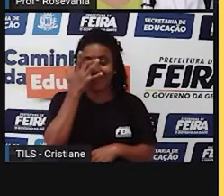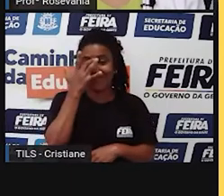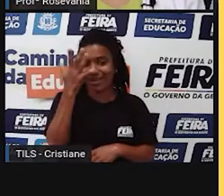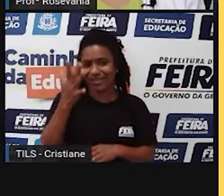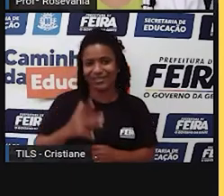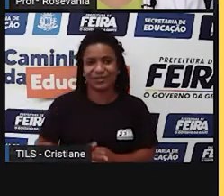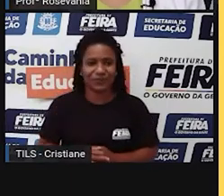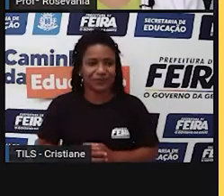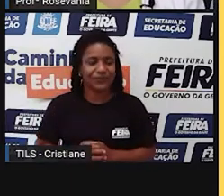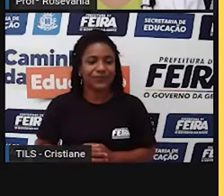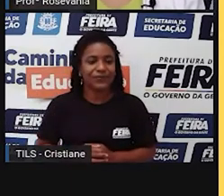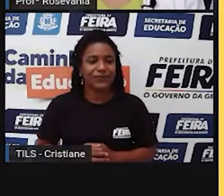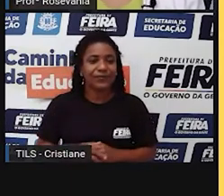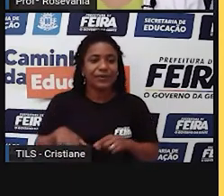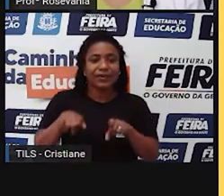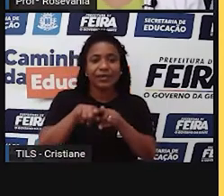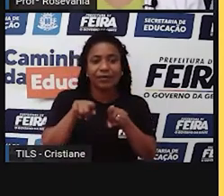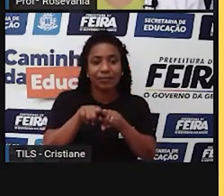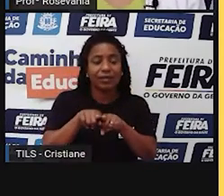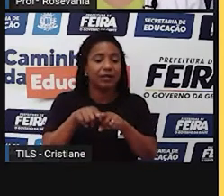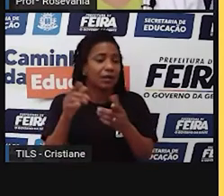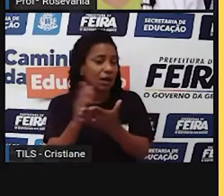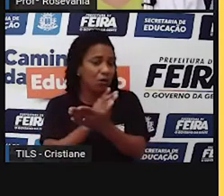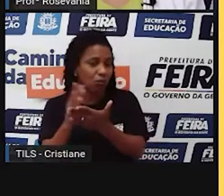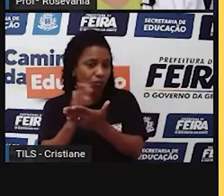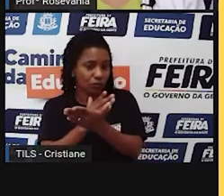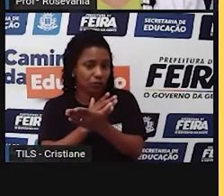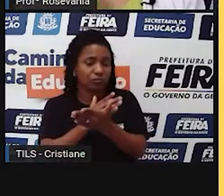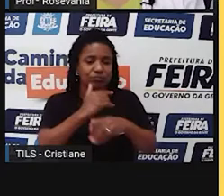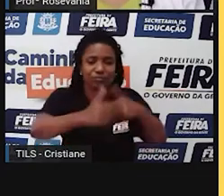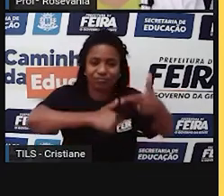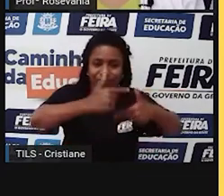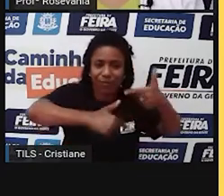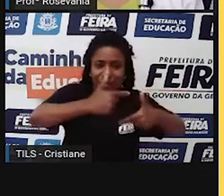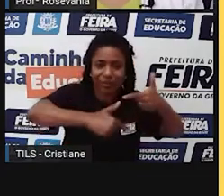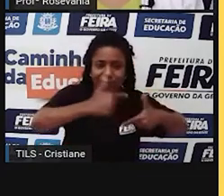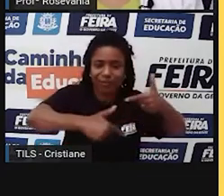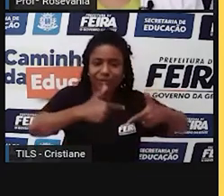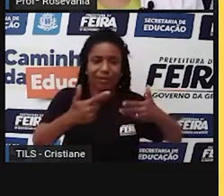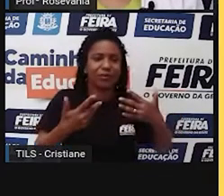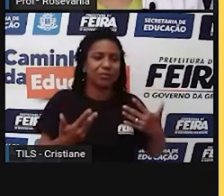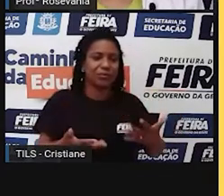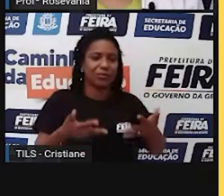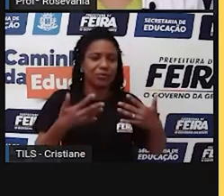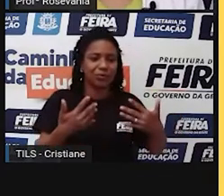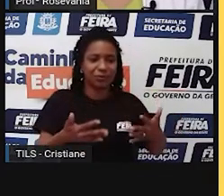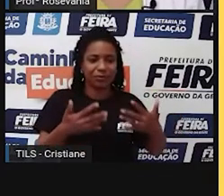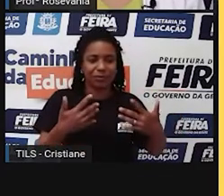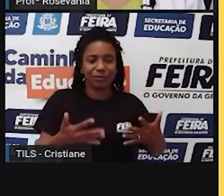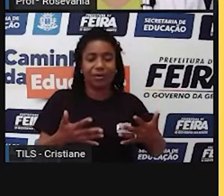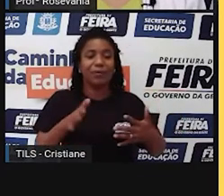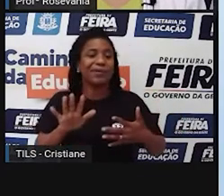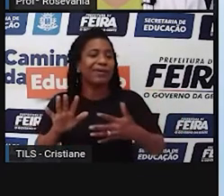agressão ao trabalhador, mas em compensação também gera uma série de desemprego, né?